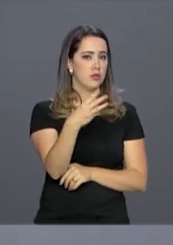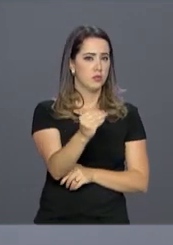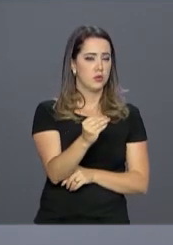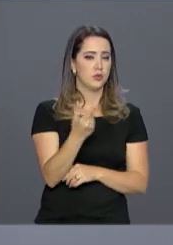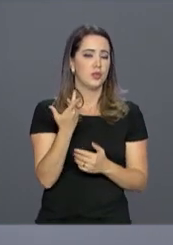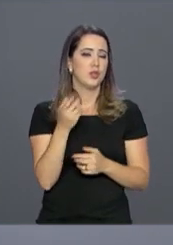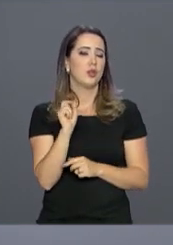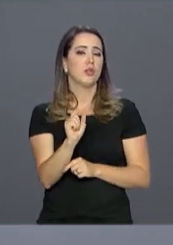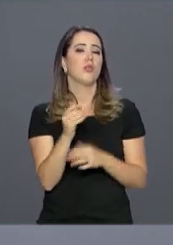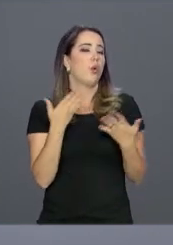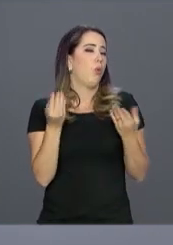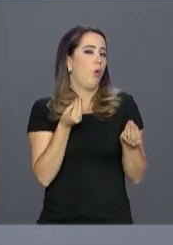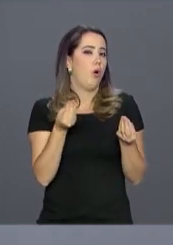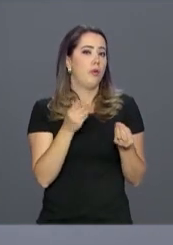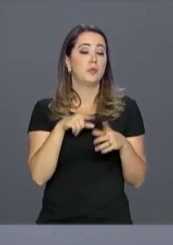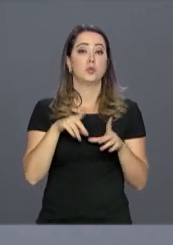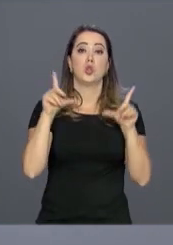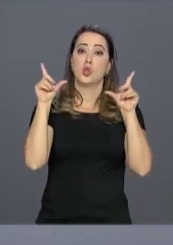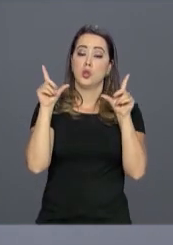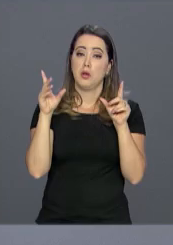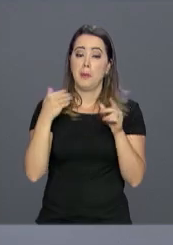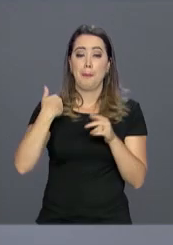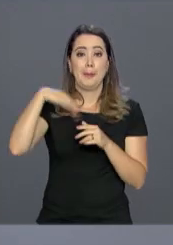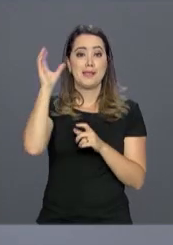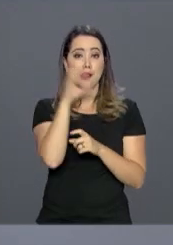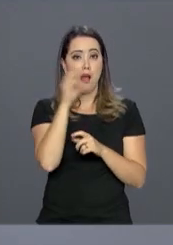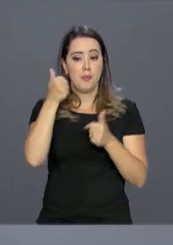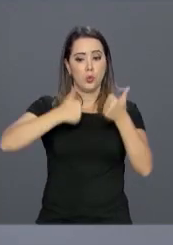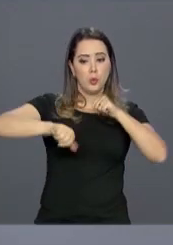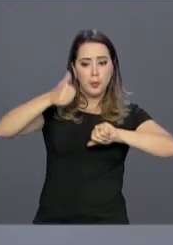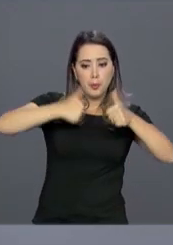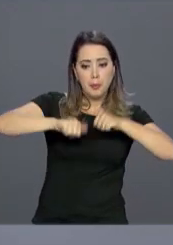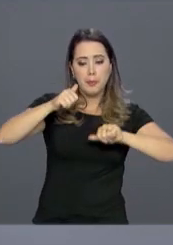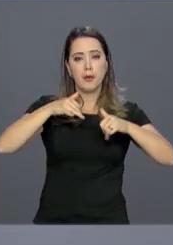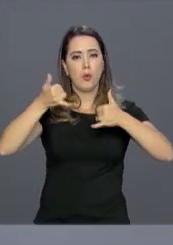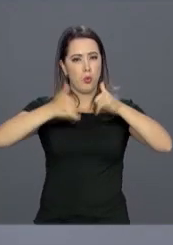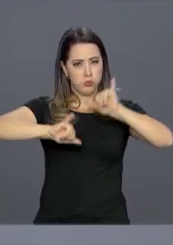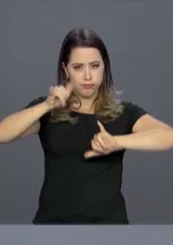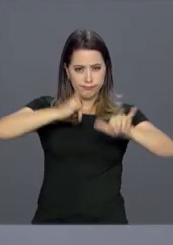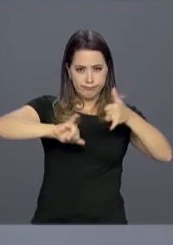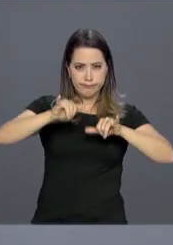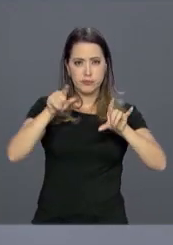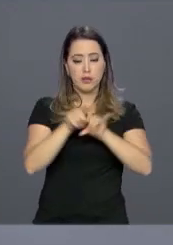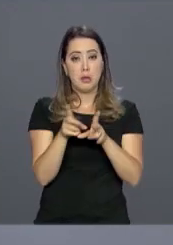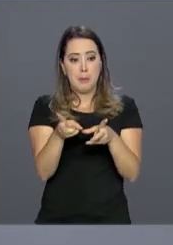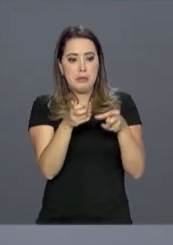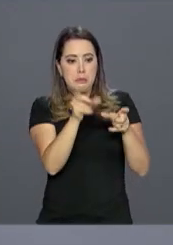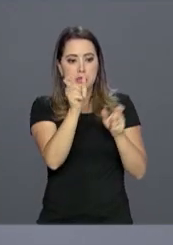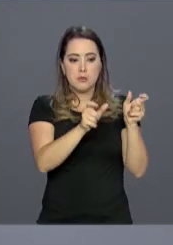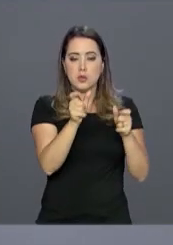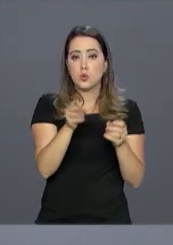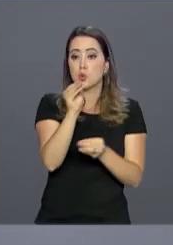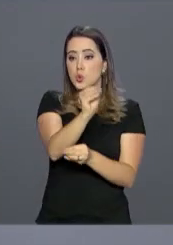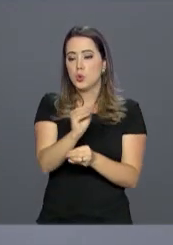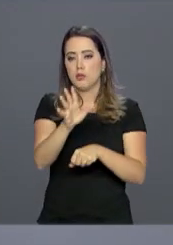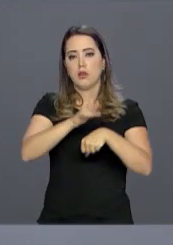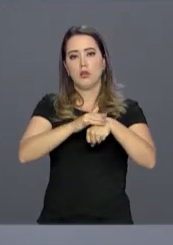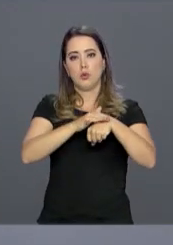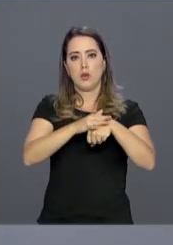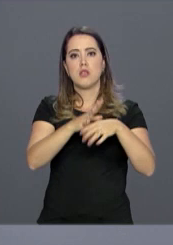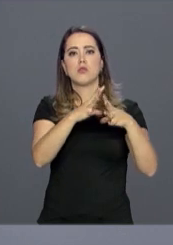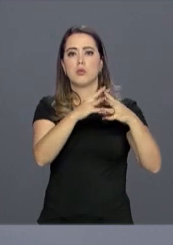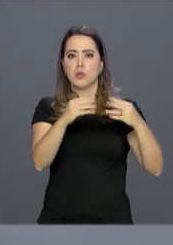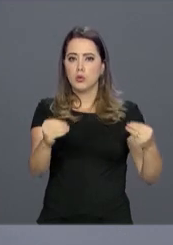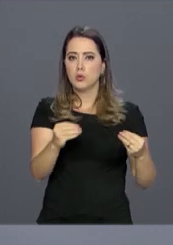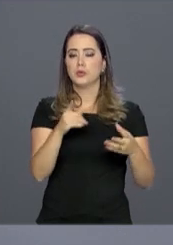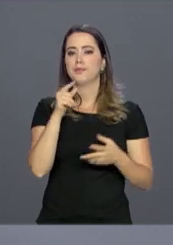o diagnóstico, ampliar a testagem rápida e localizar as pessoas infectadas com a doença para tratamento. A hepatite C tem o